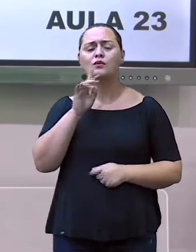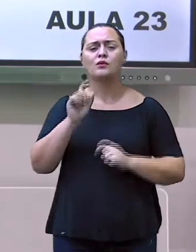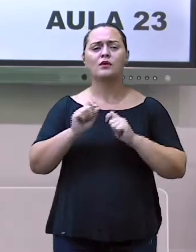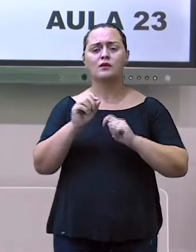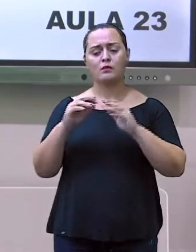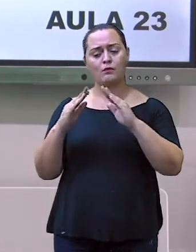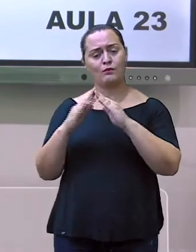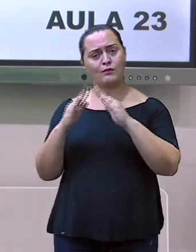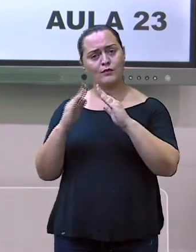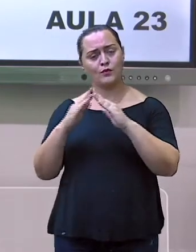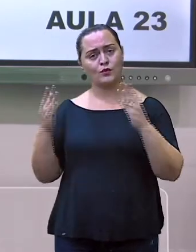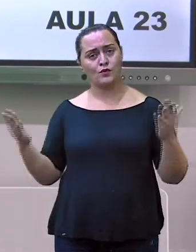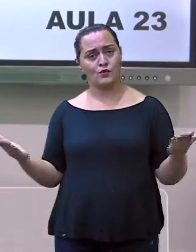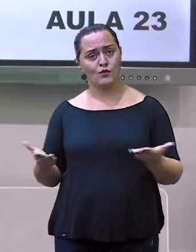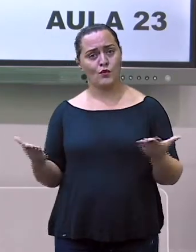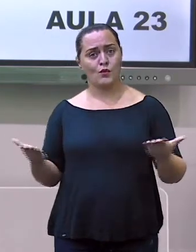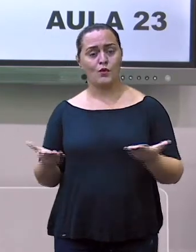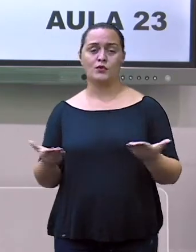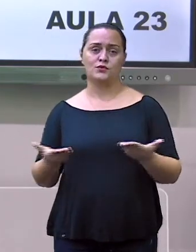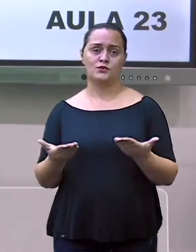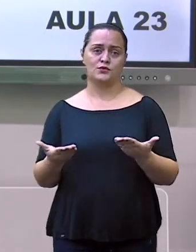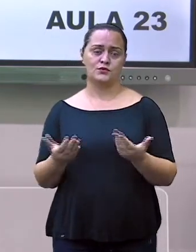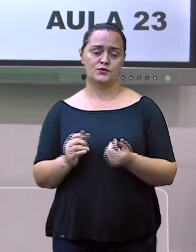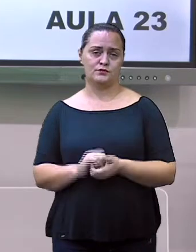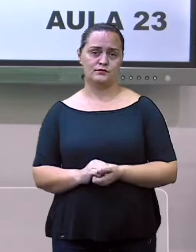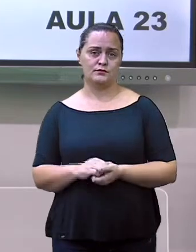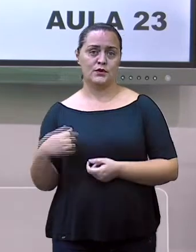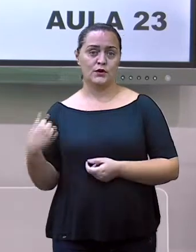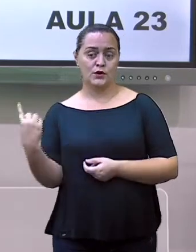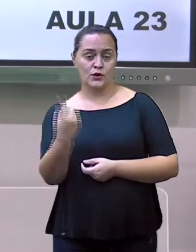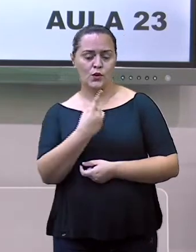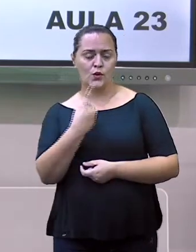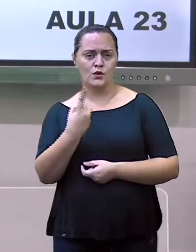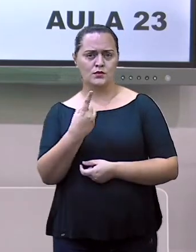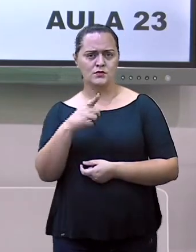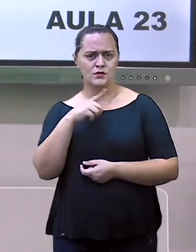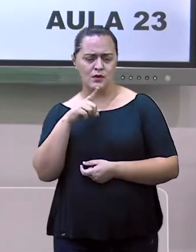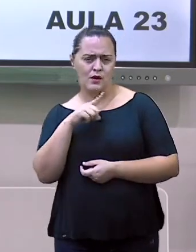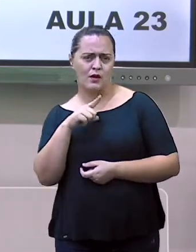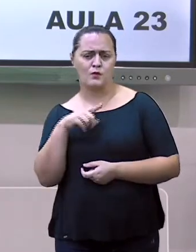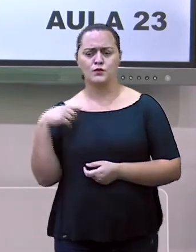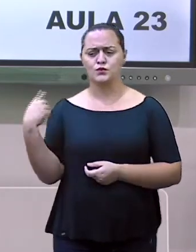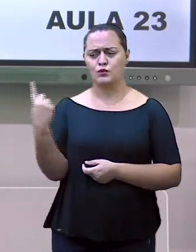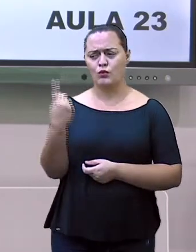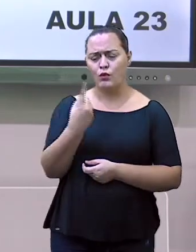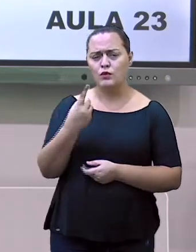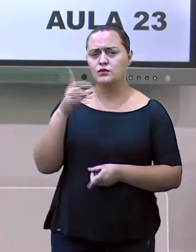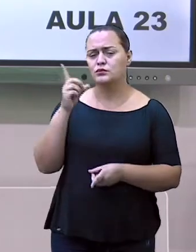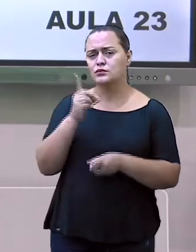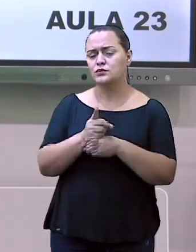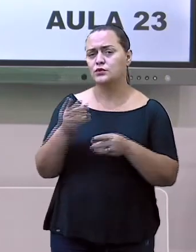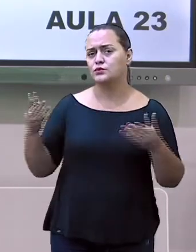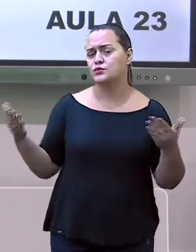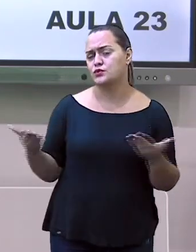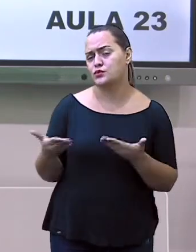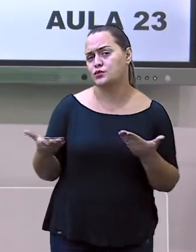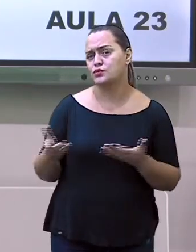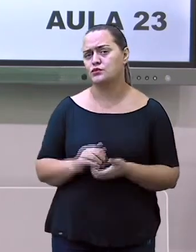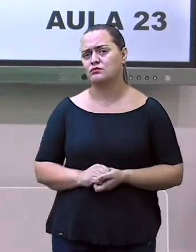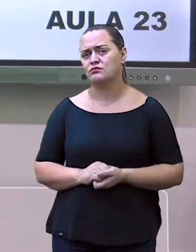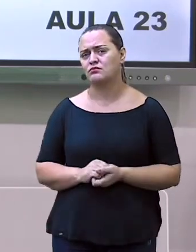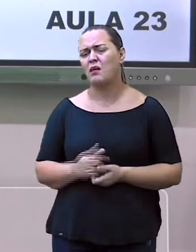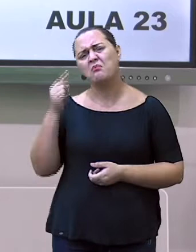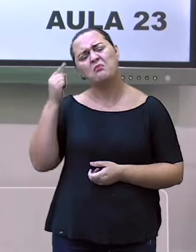moradias que mais temos vivenciado? Será que a moradia, ela muda de acordo com a região